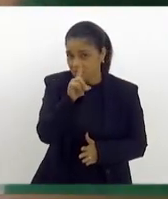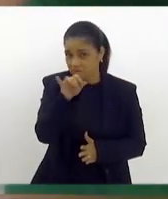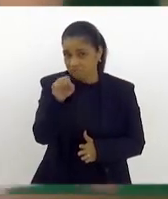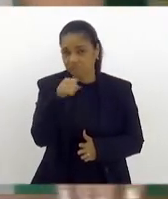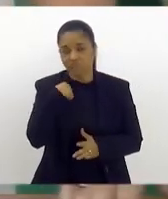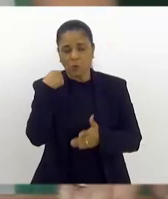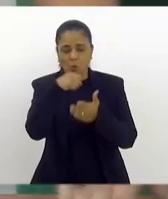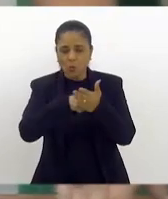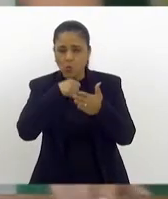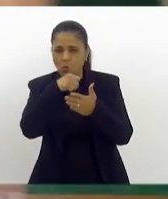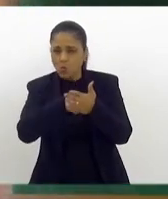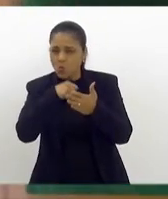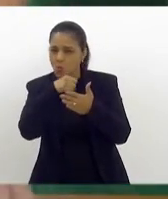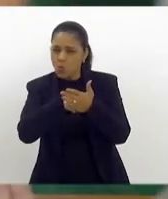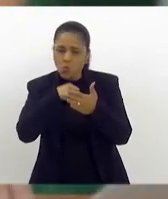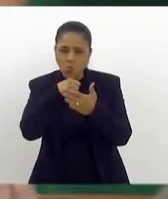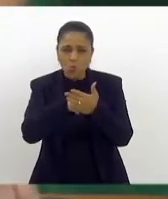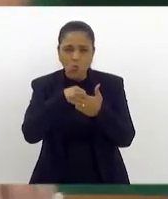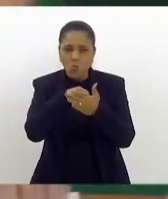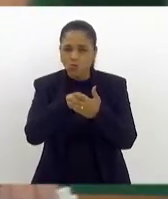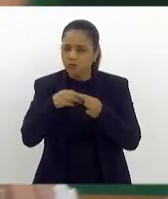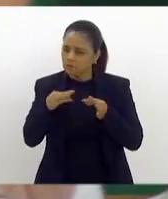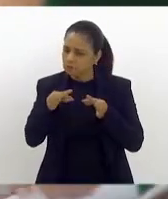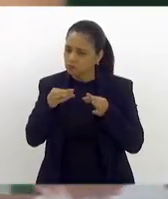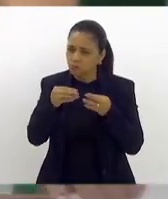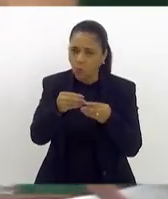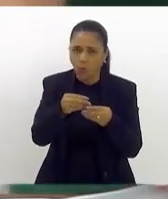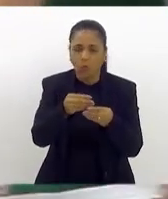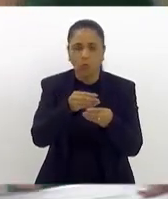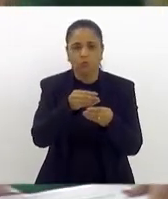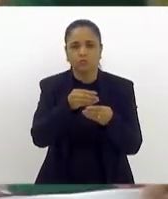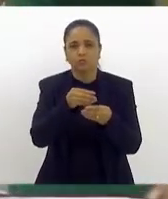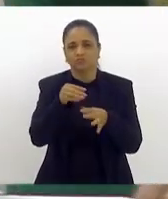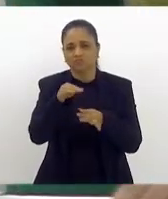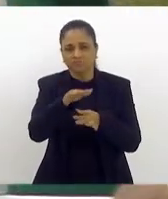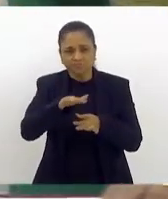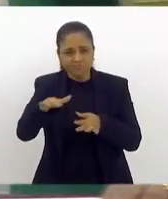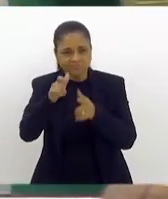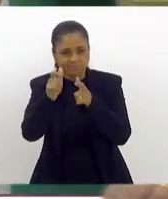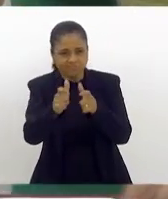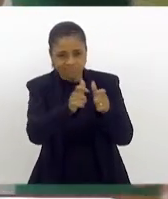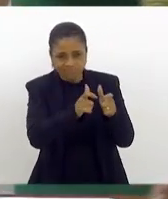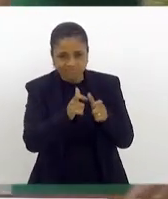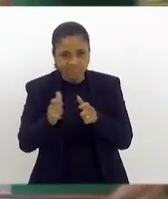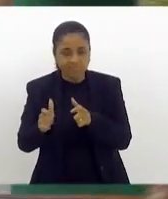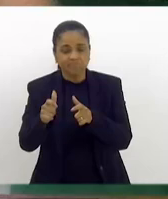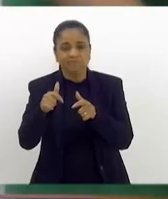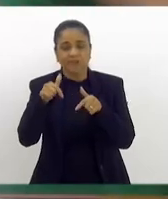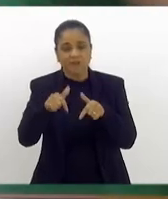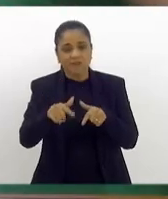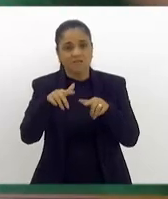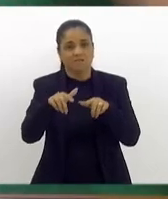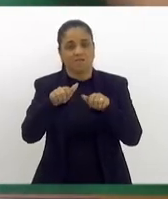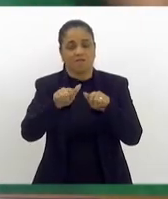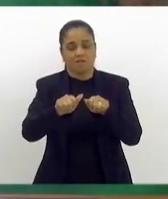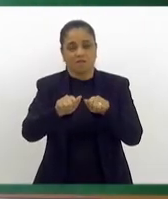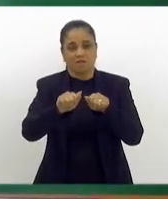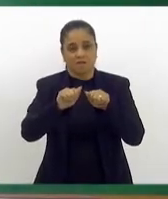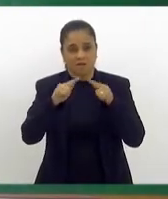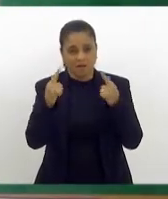em todos os aspectos, e nesta casa, além de fazer parte,